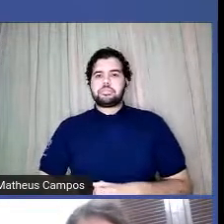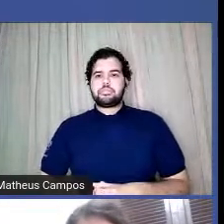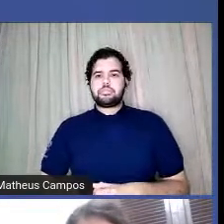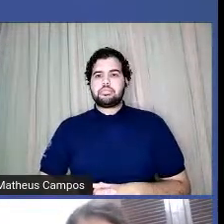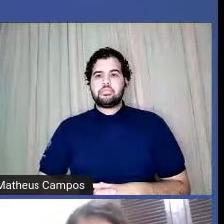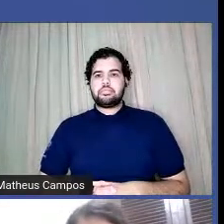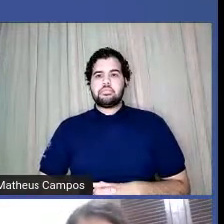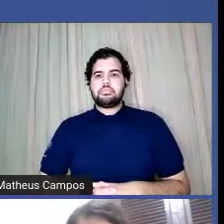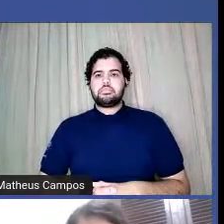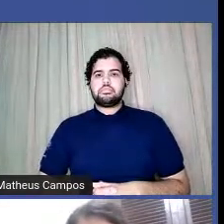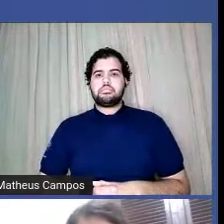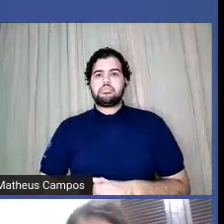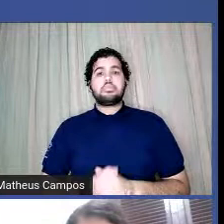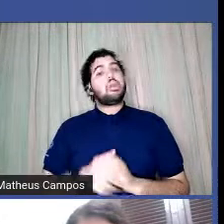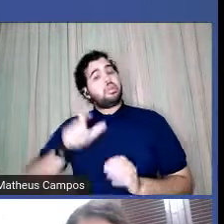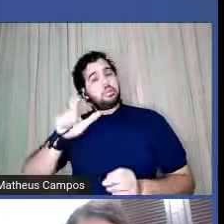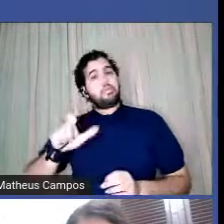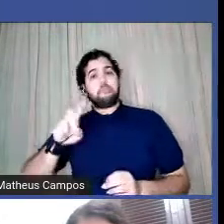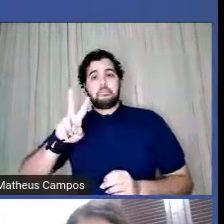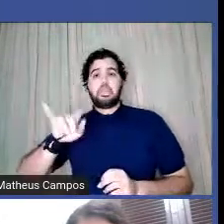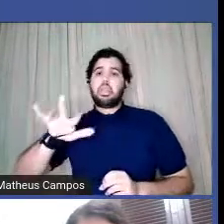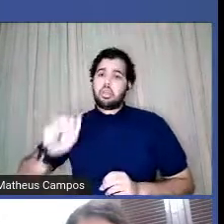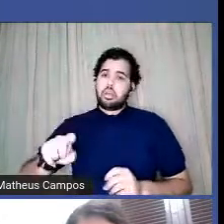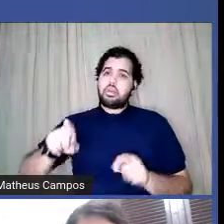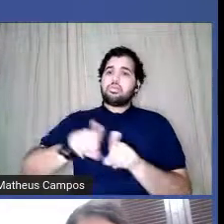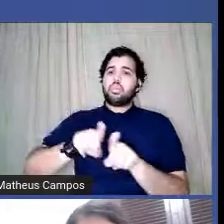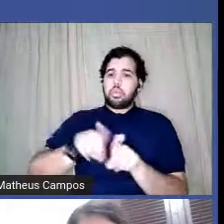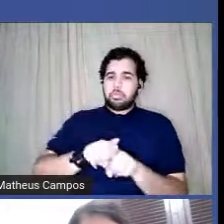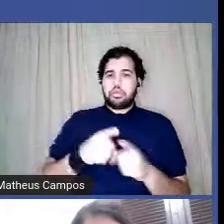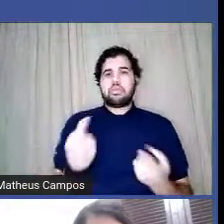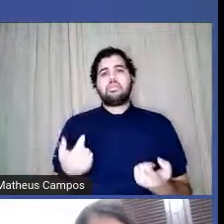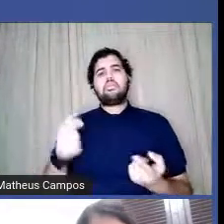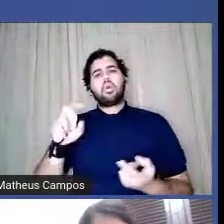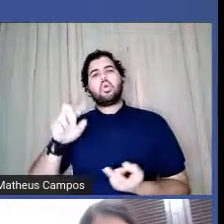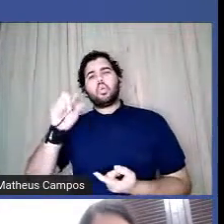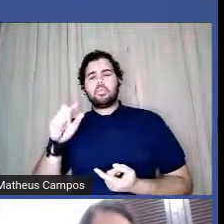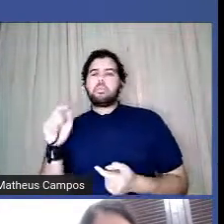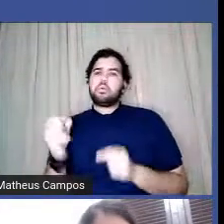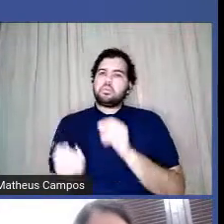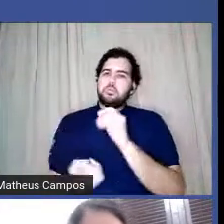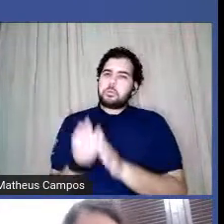É, Vivi, Balangandans é tipo quem feita a pessoa, né?